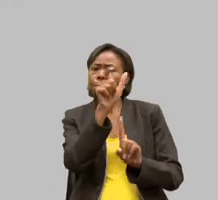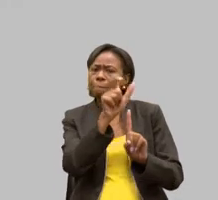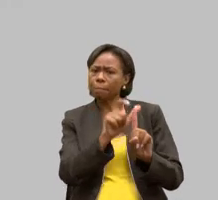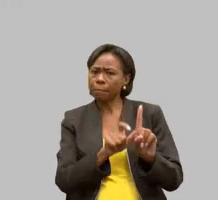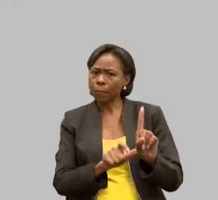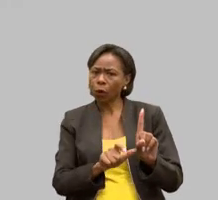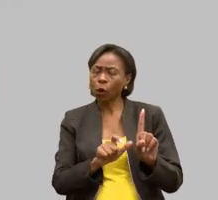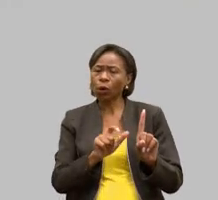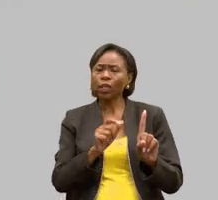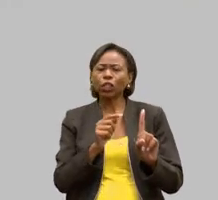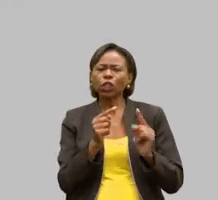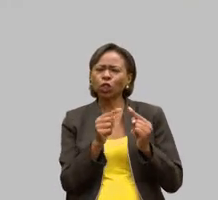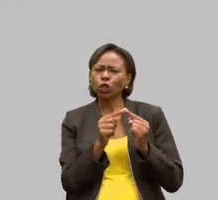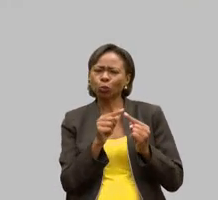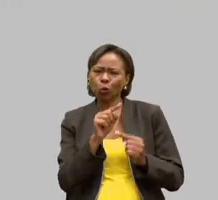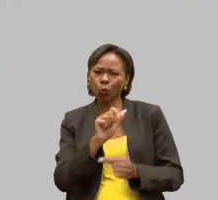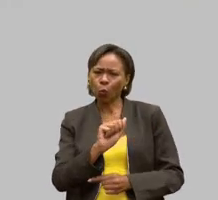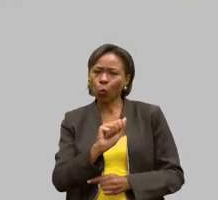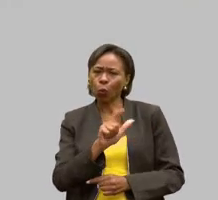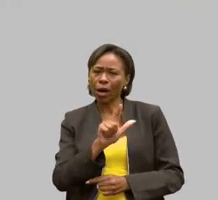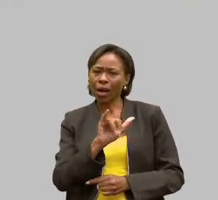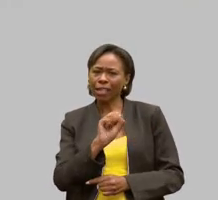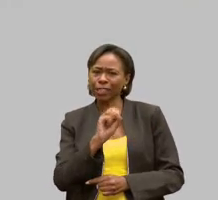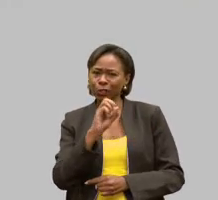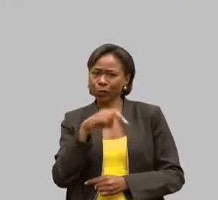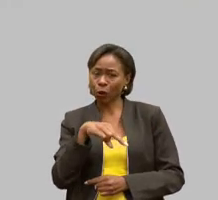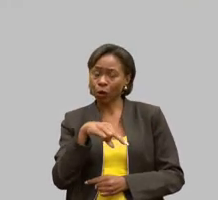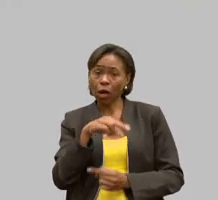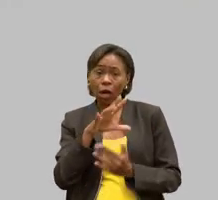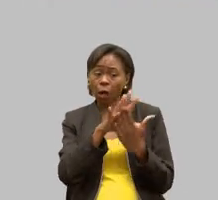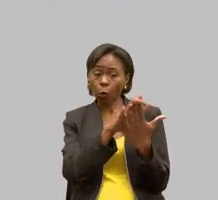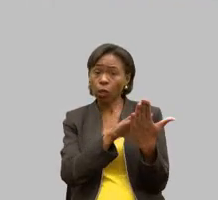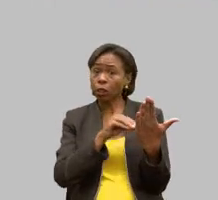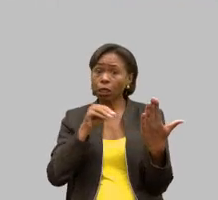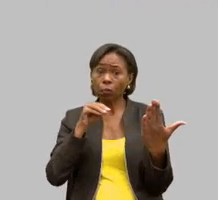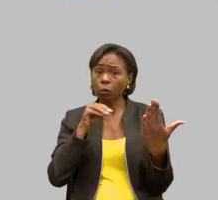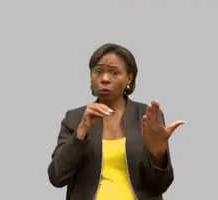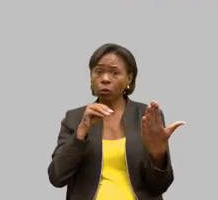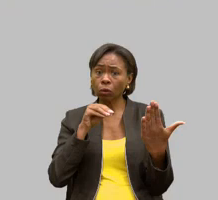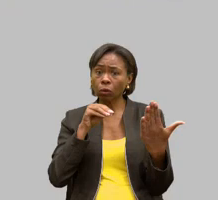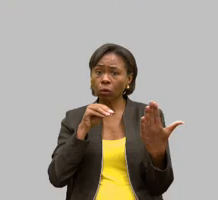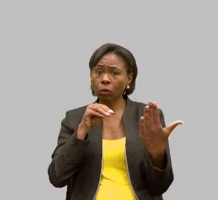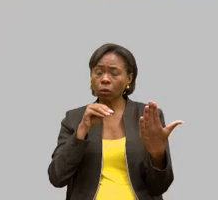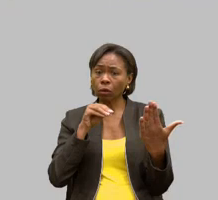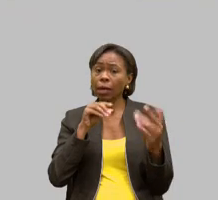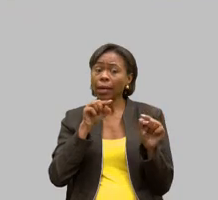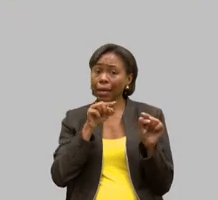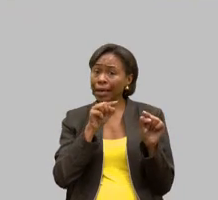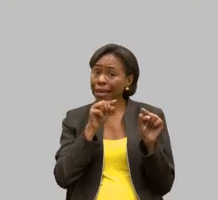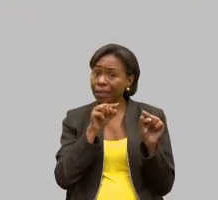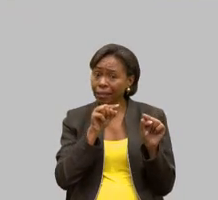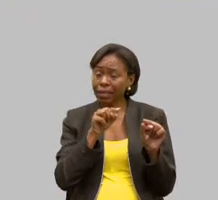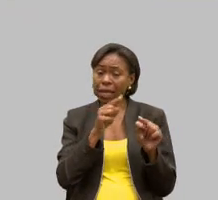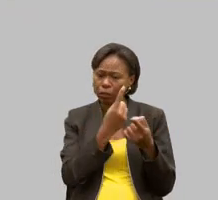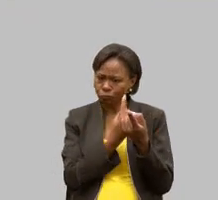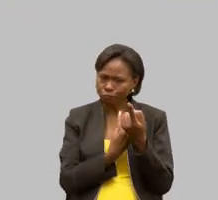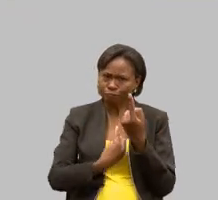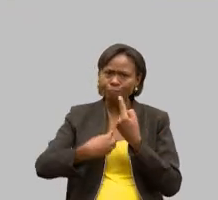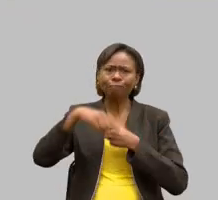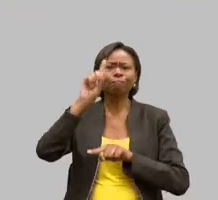que é um exemplo que eu chamo de superação Alisson você está aqui